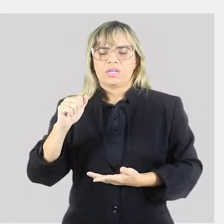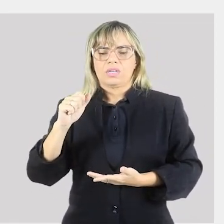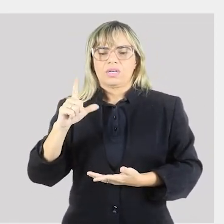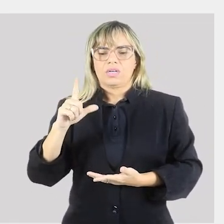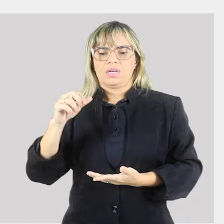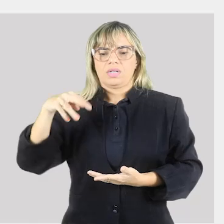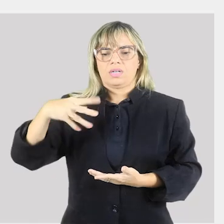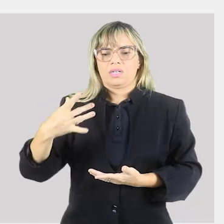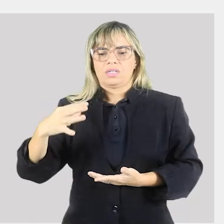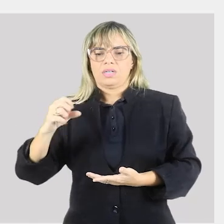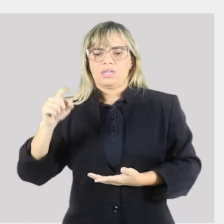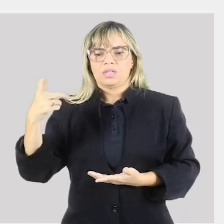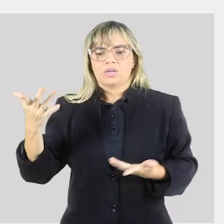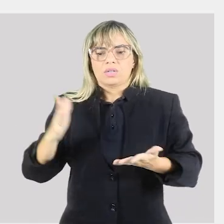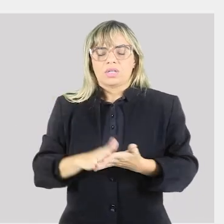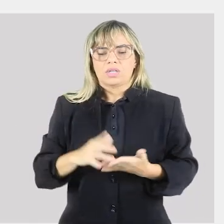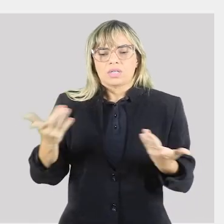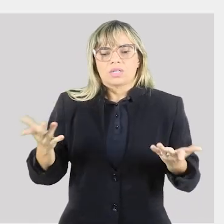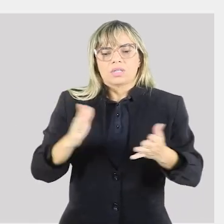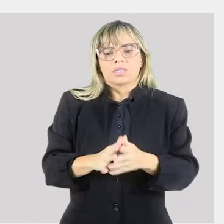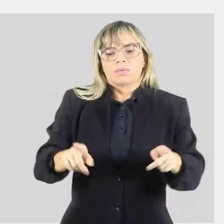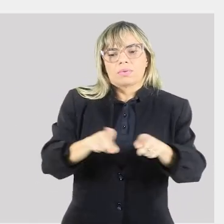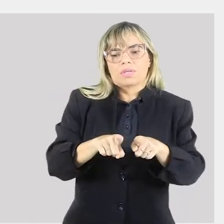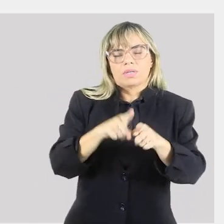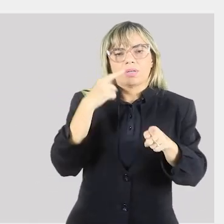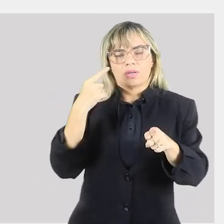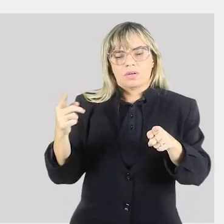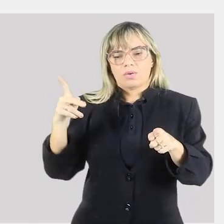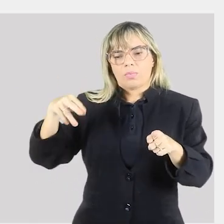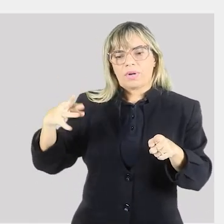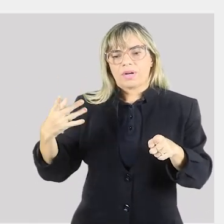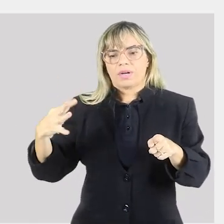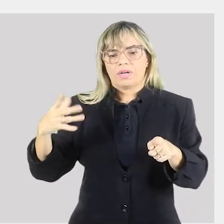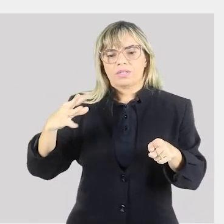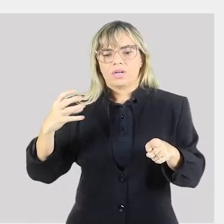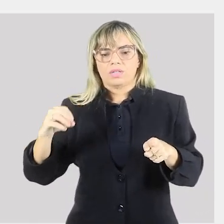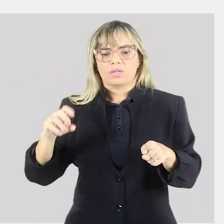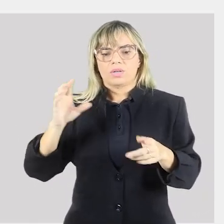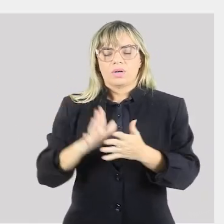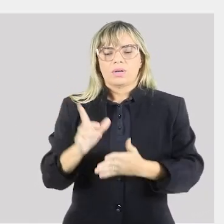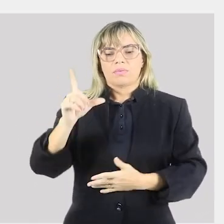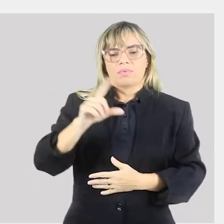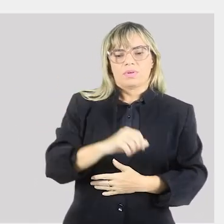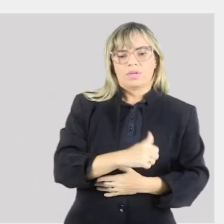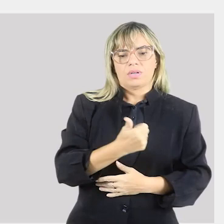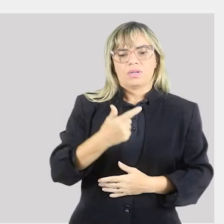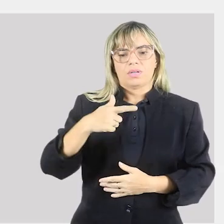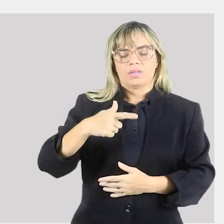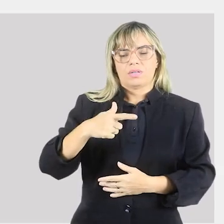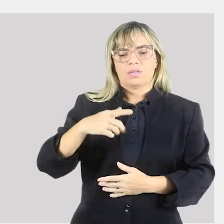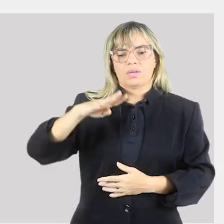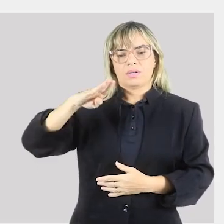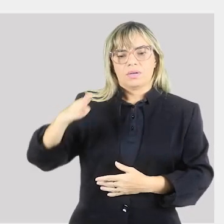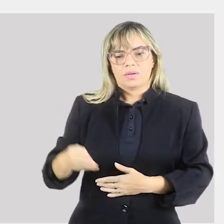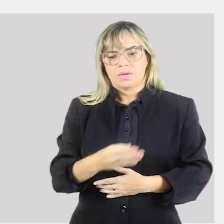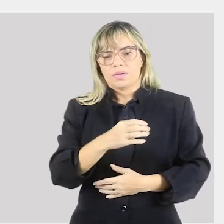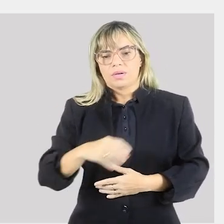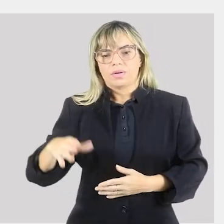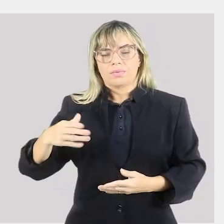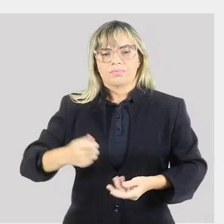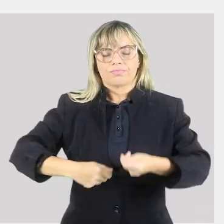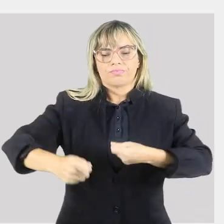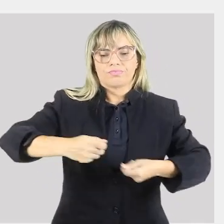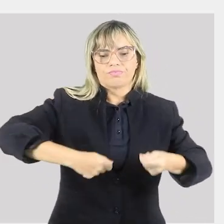os precarizados e menos de 17 bi circulam na economia.